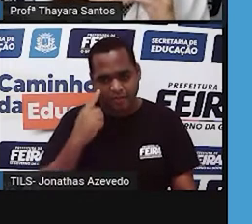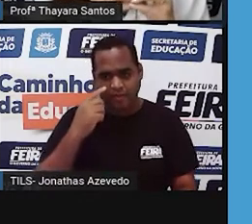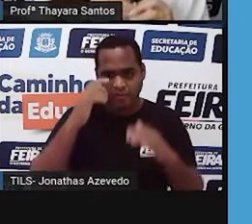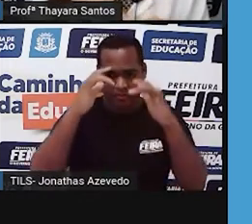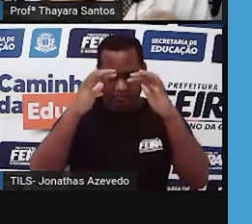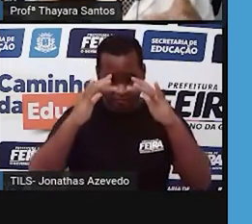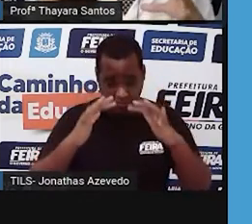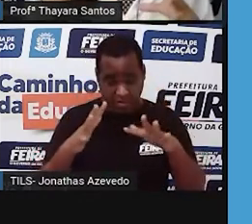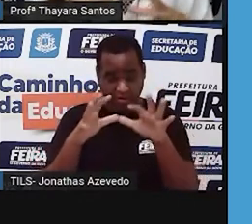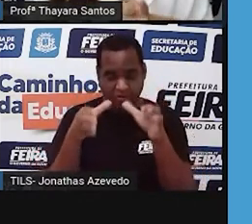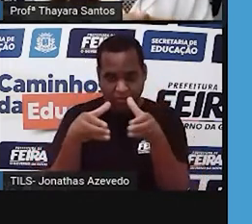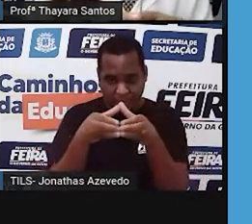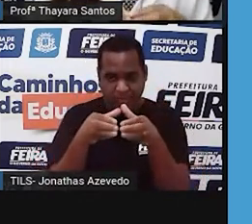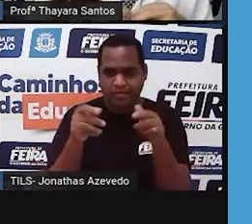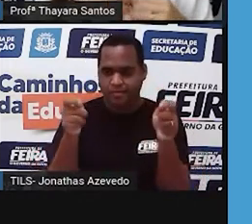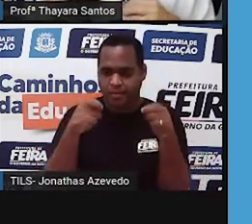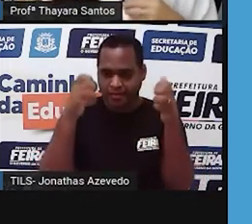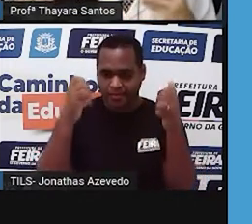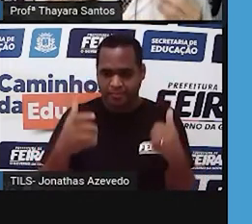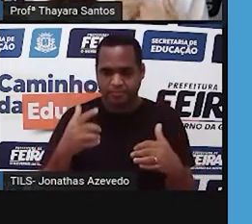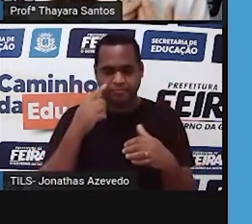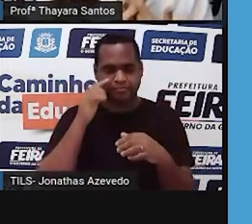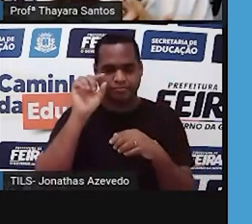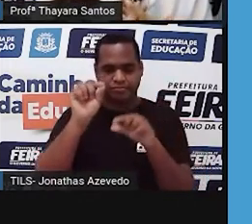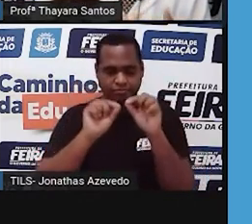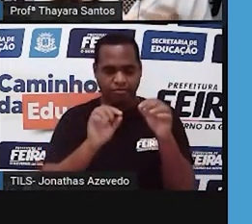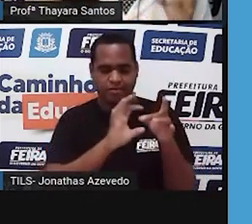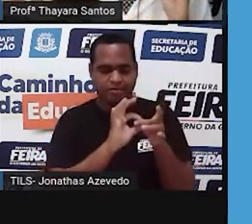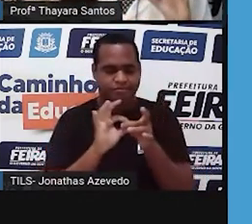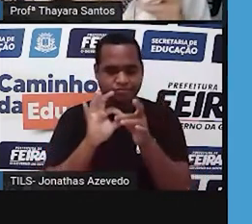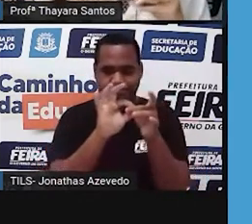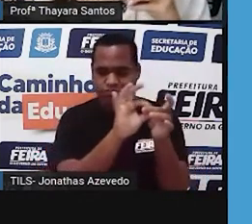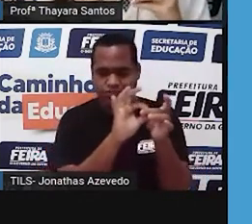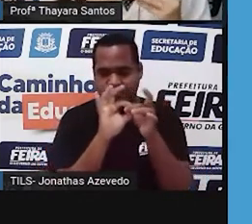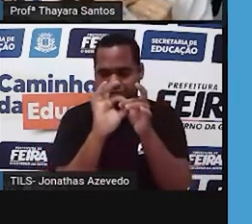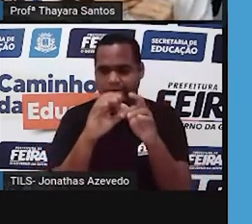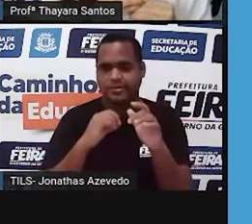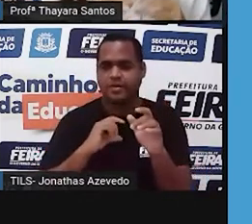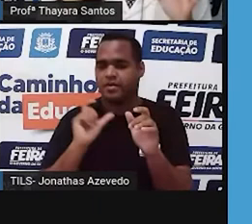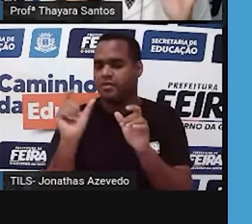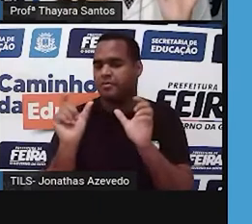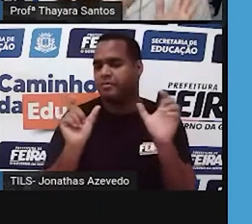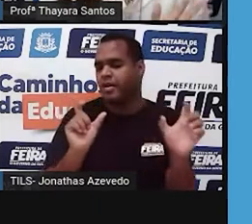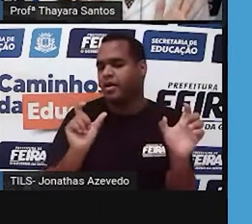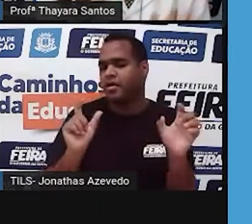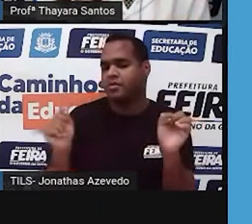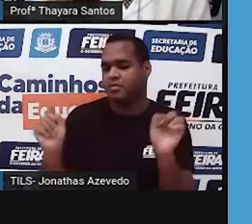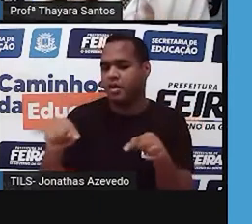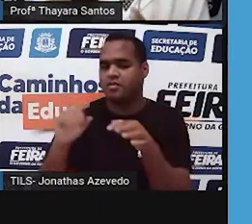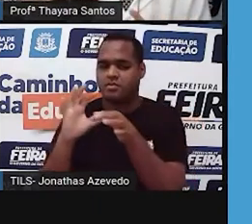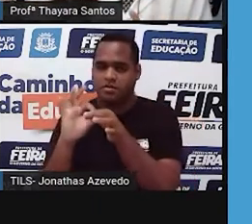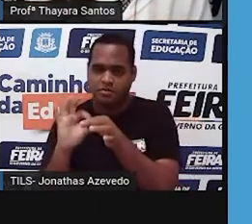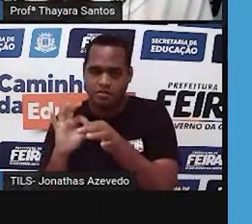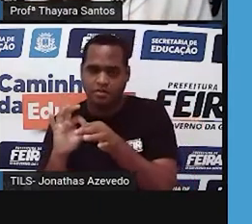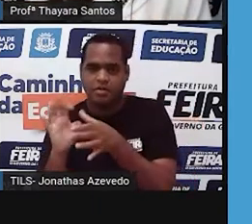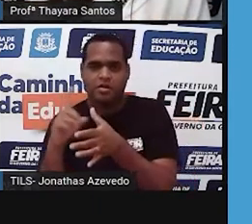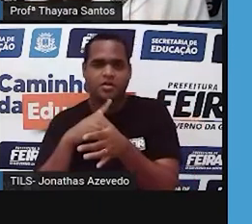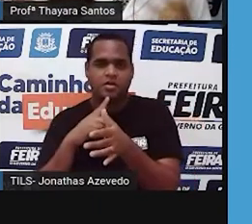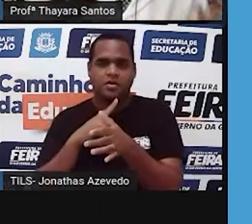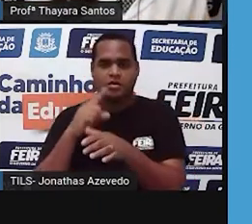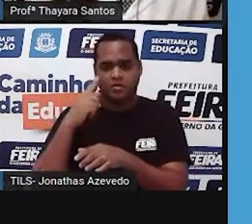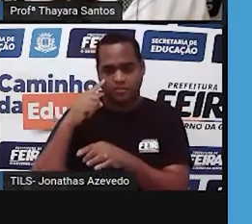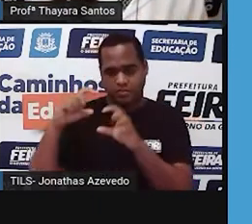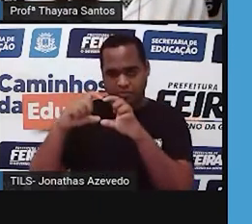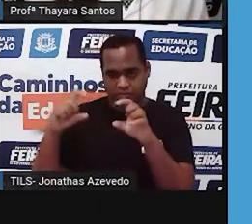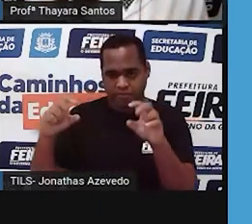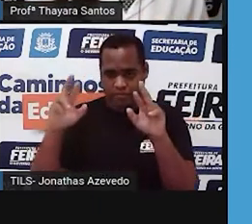agrupadas de acordo com a relação que tem entre elas. Então, tem palavras que estão mais relacionadas. Então, coloquei logo uma seguida da outra.